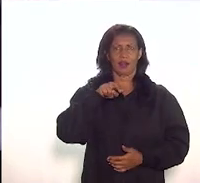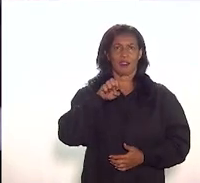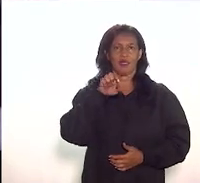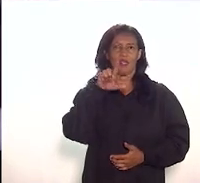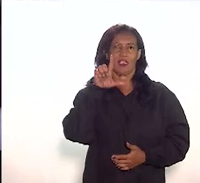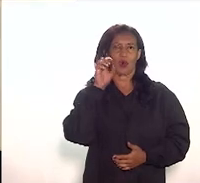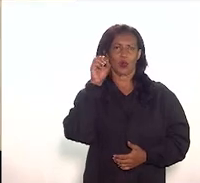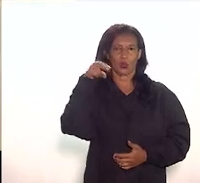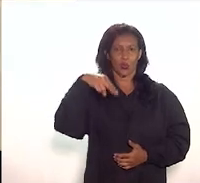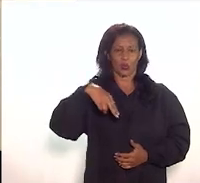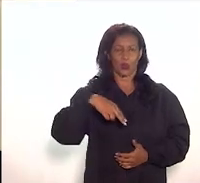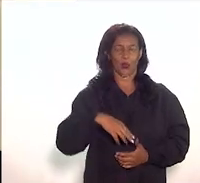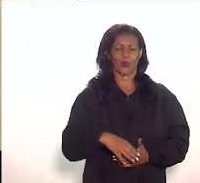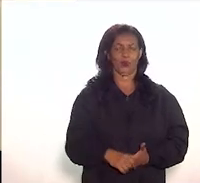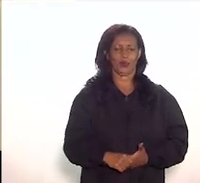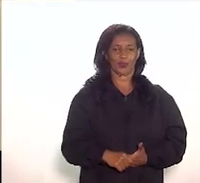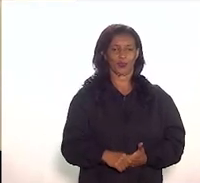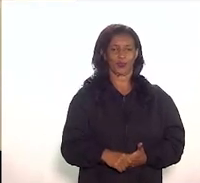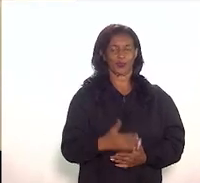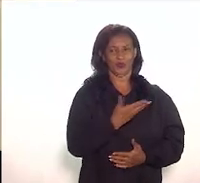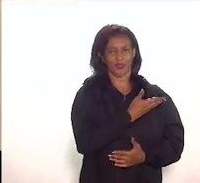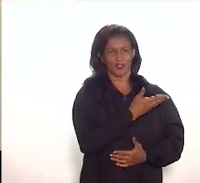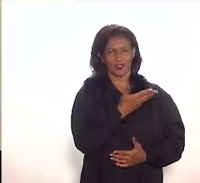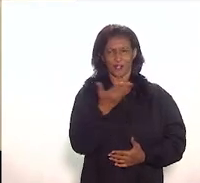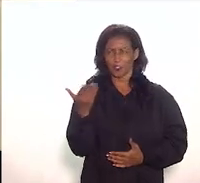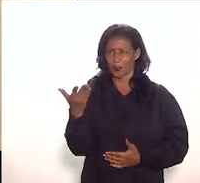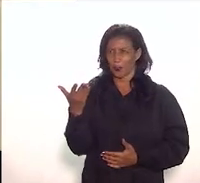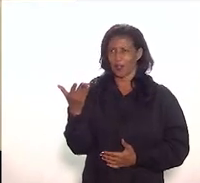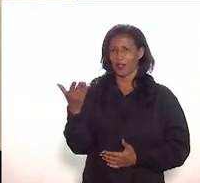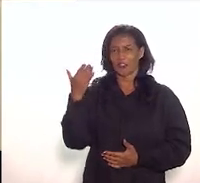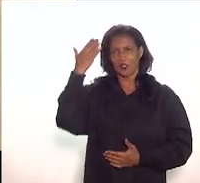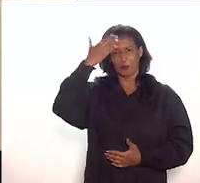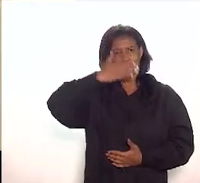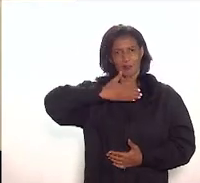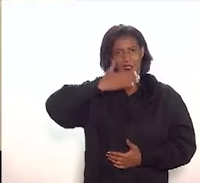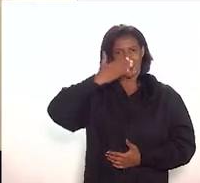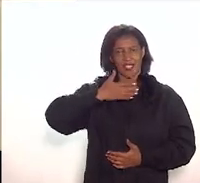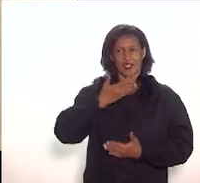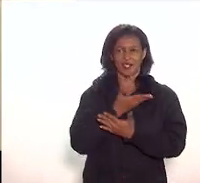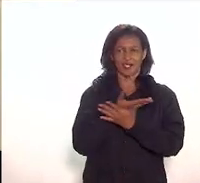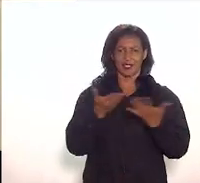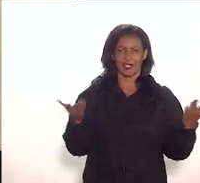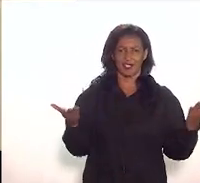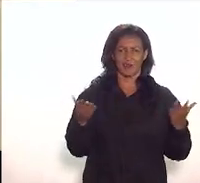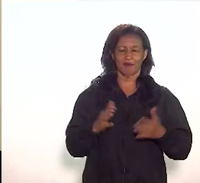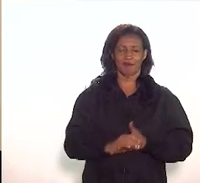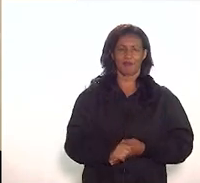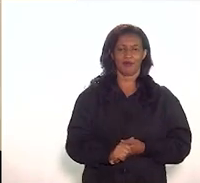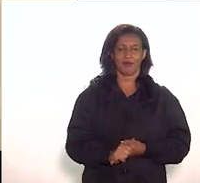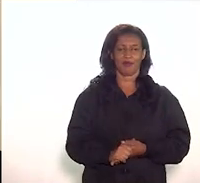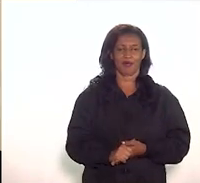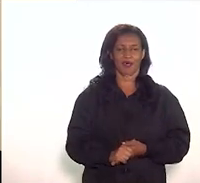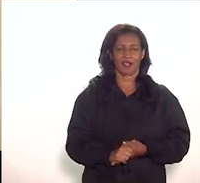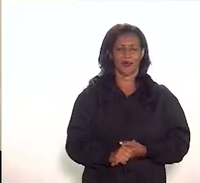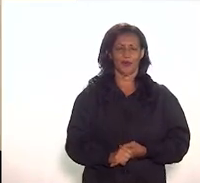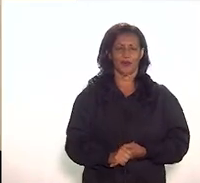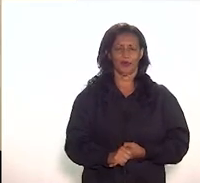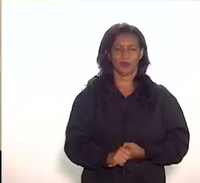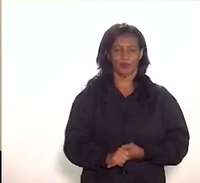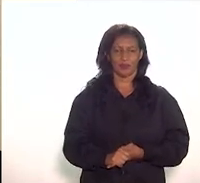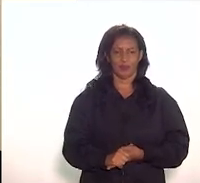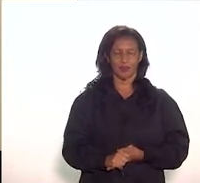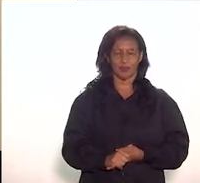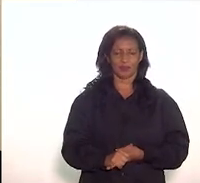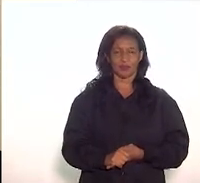Eleomar demais autoridades presentes enfim dirigentes do setor de